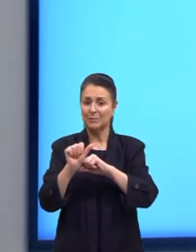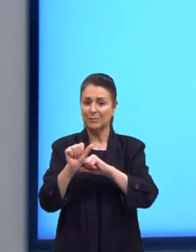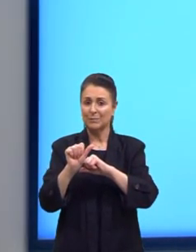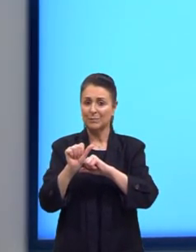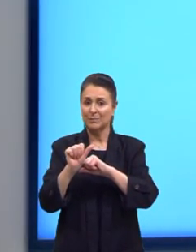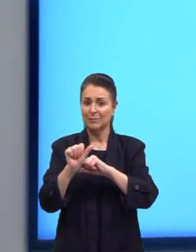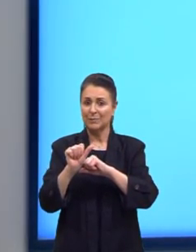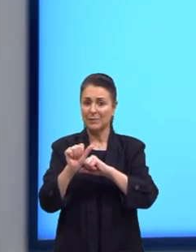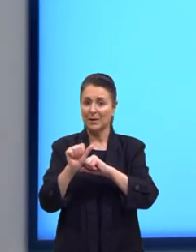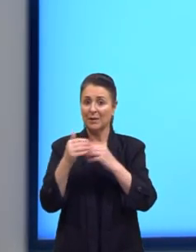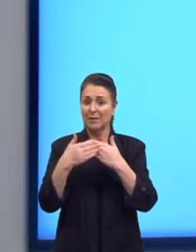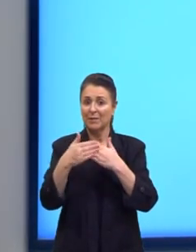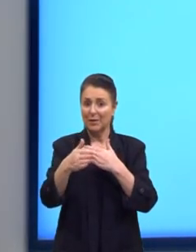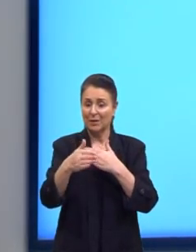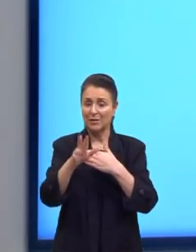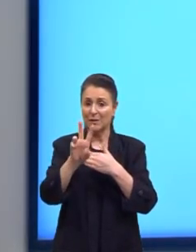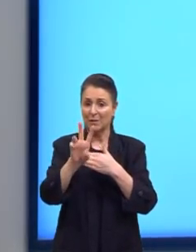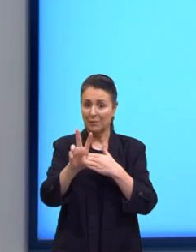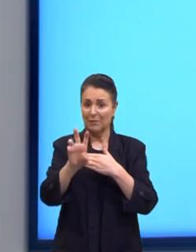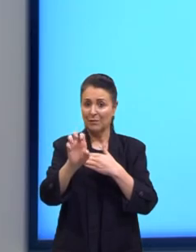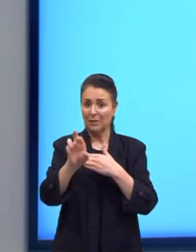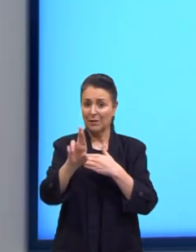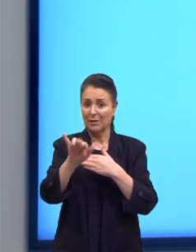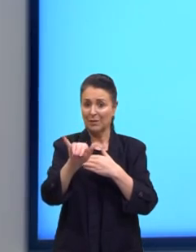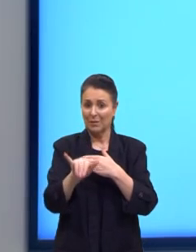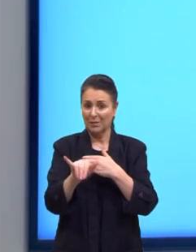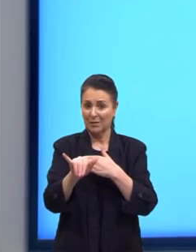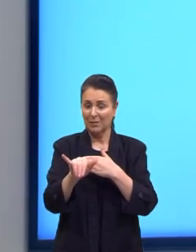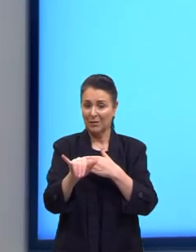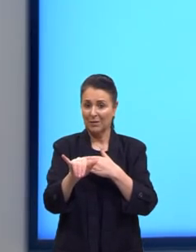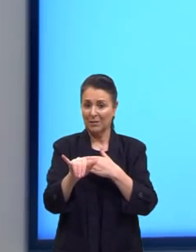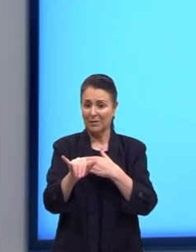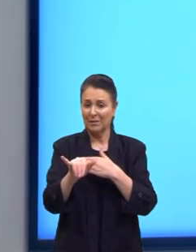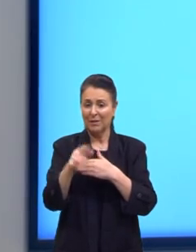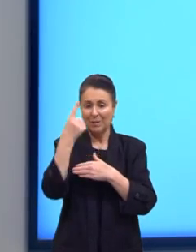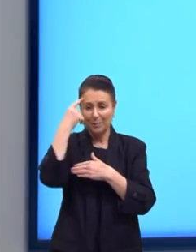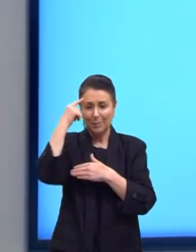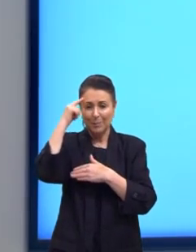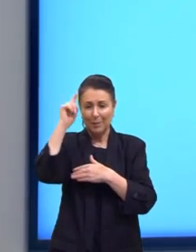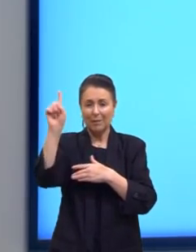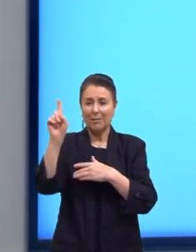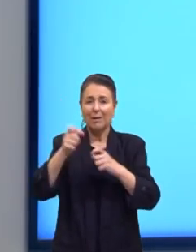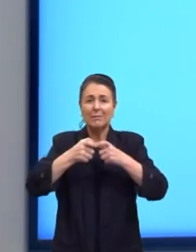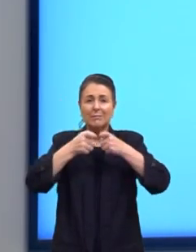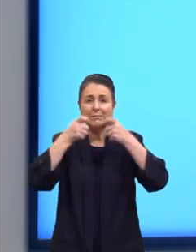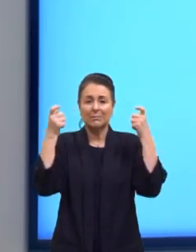very na frente. Do very idea, uma ideia grandiosa, né?